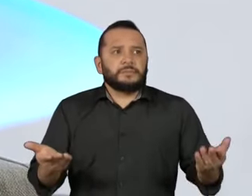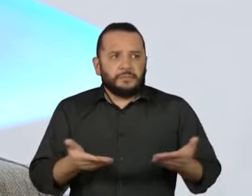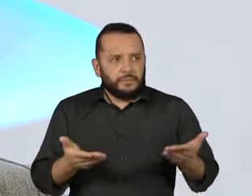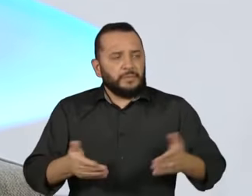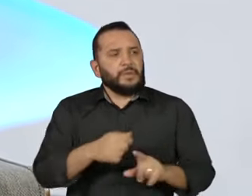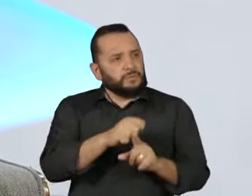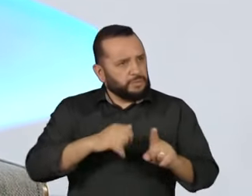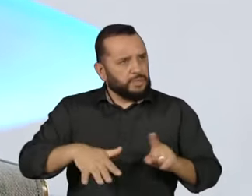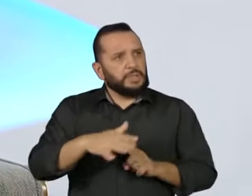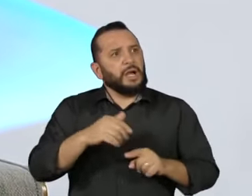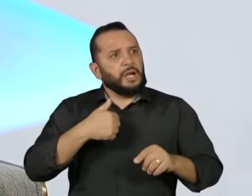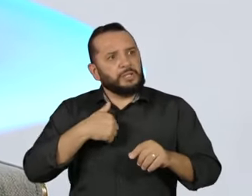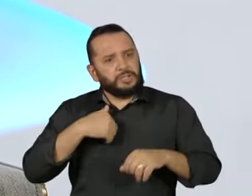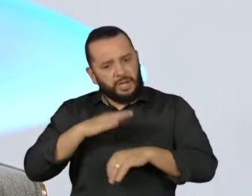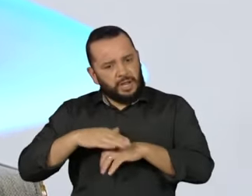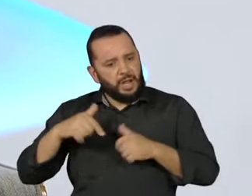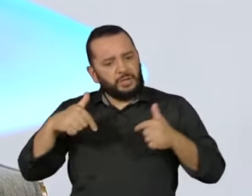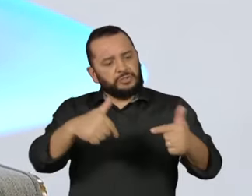sociedade está reagindo novamente.